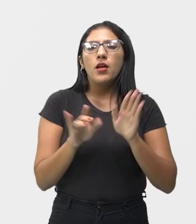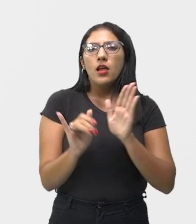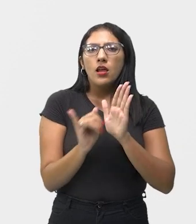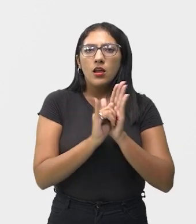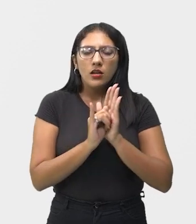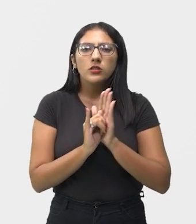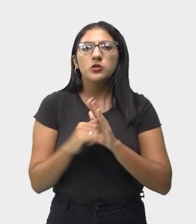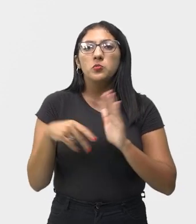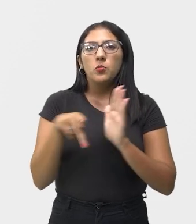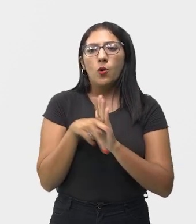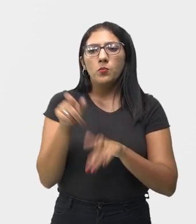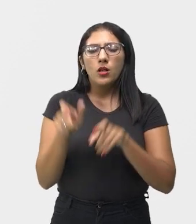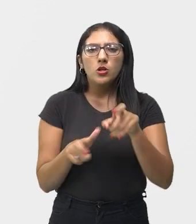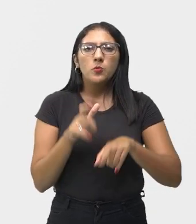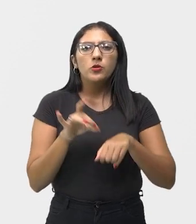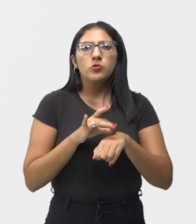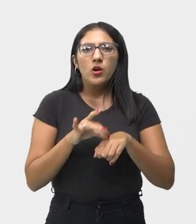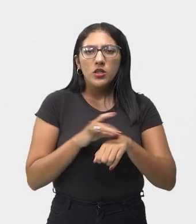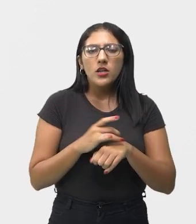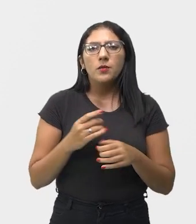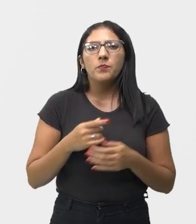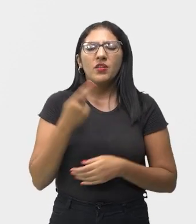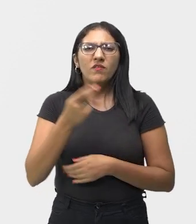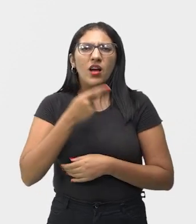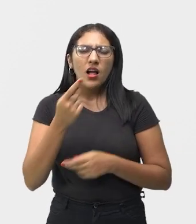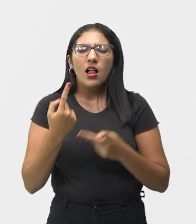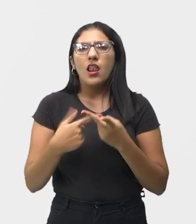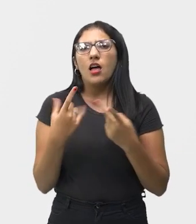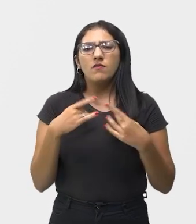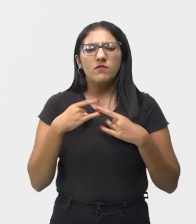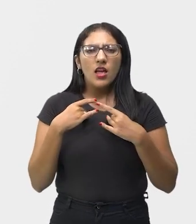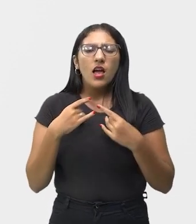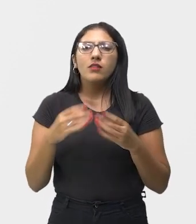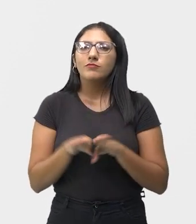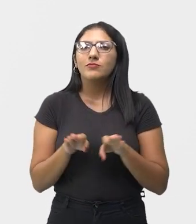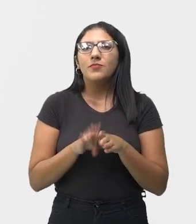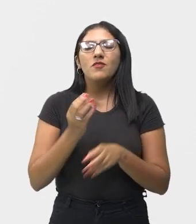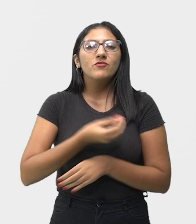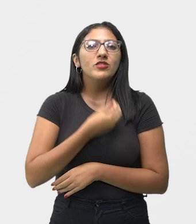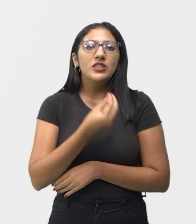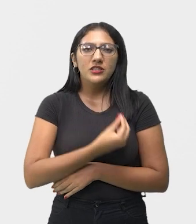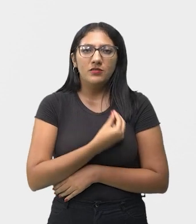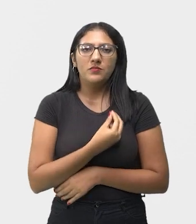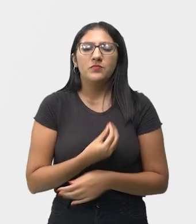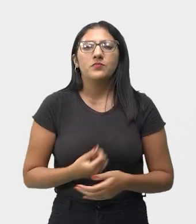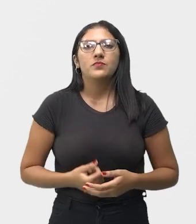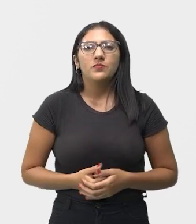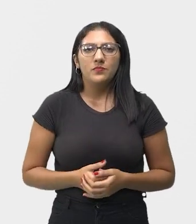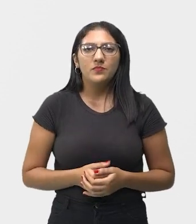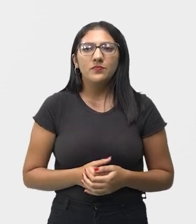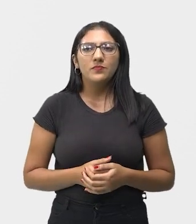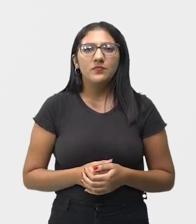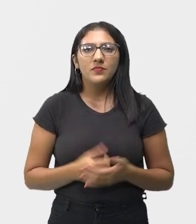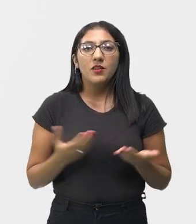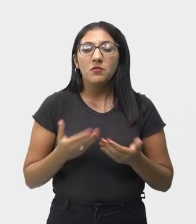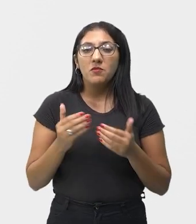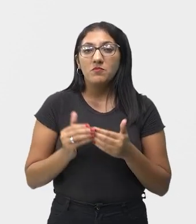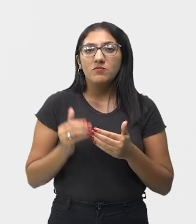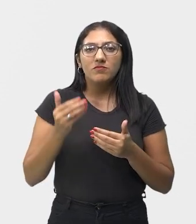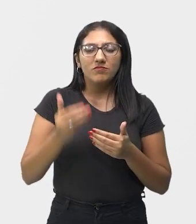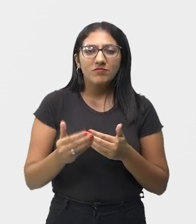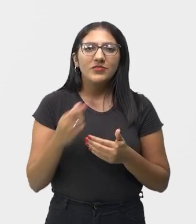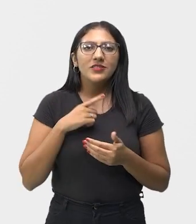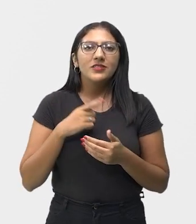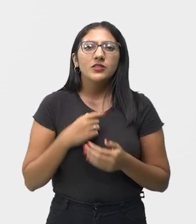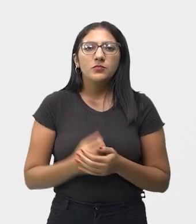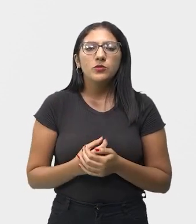negra ao vertir, falar, dançar, enfim, viver. Aí, passamos aí desse funk, né,